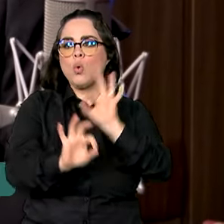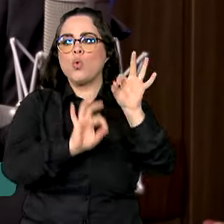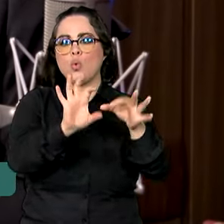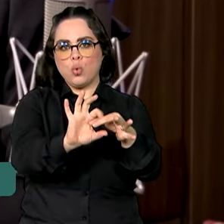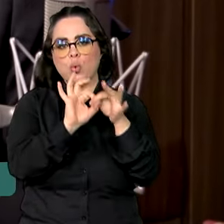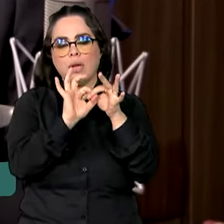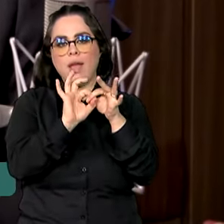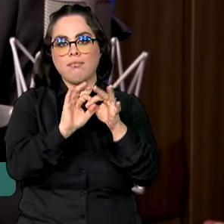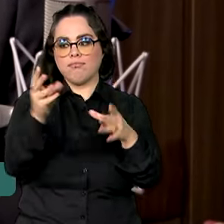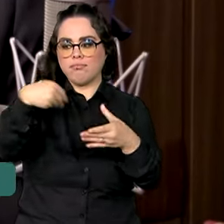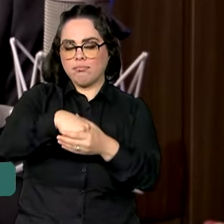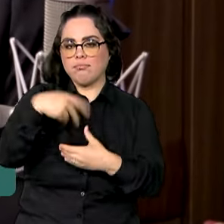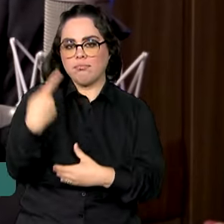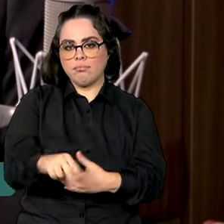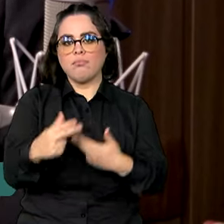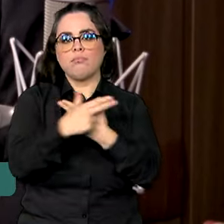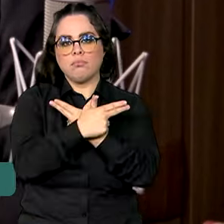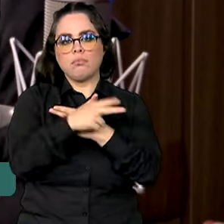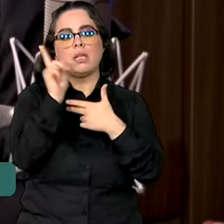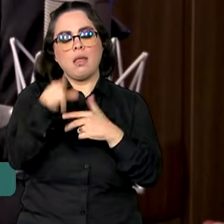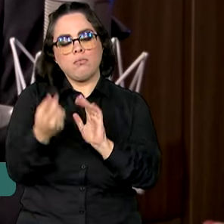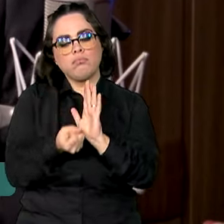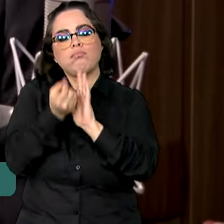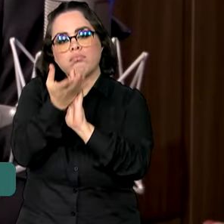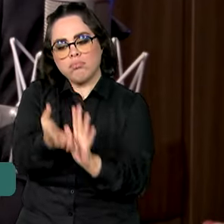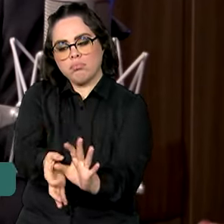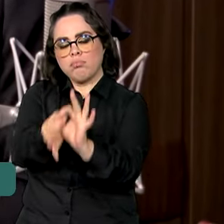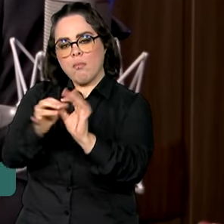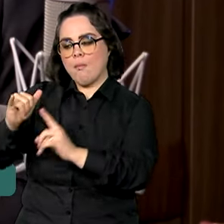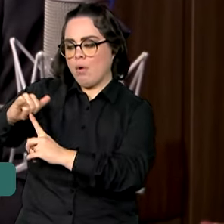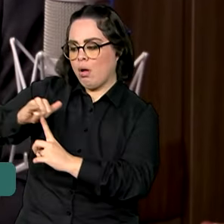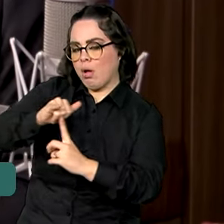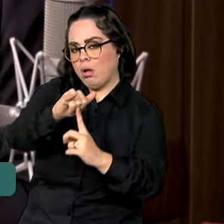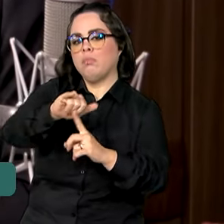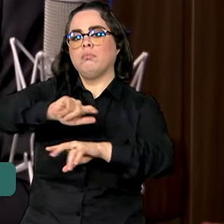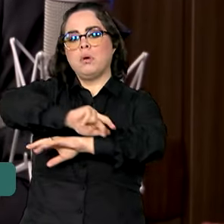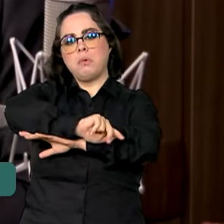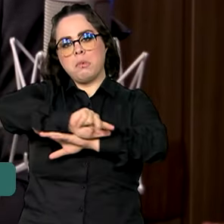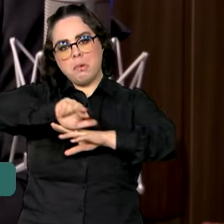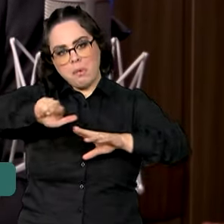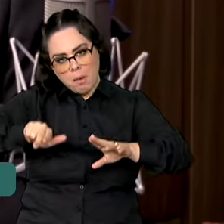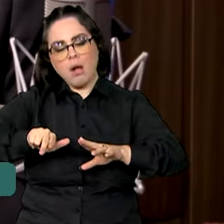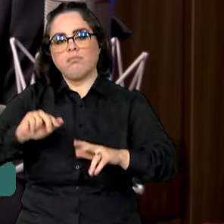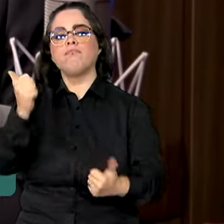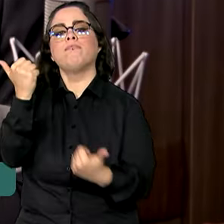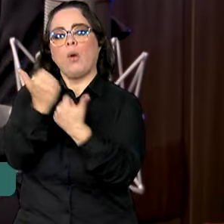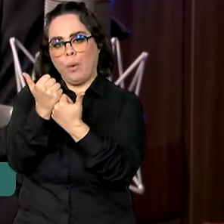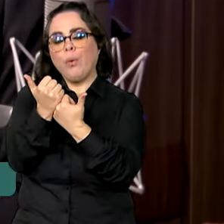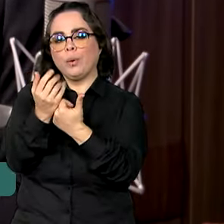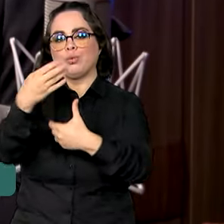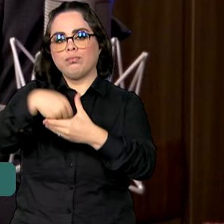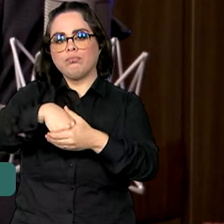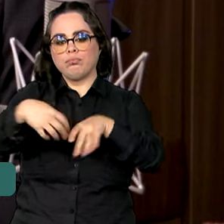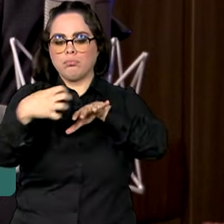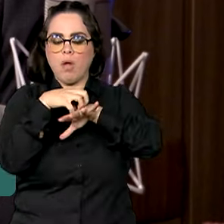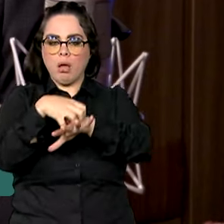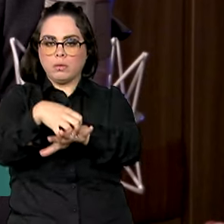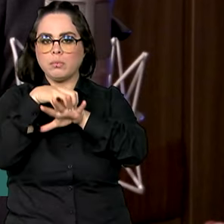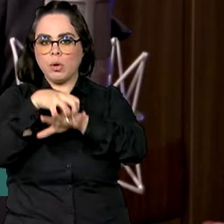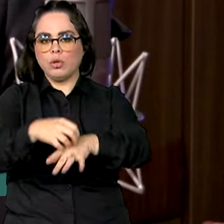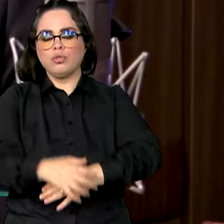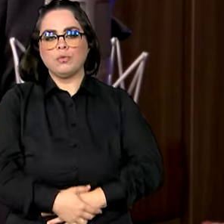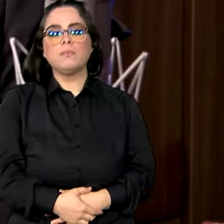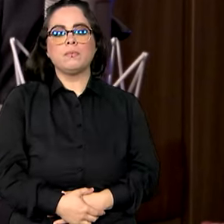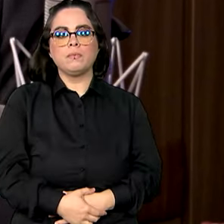Força Aérea Brasileira que proporcionou e proporciona o avião e todo o apoio logístico. Dessa